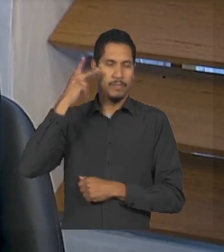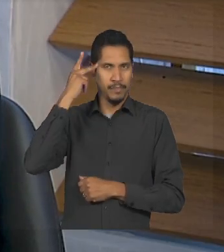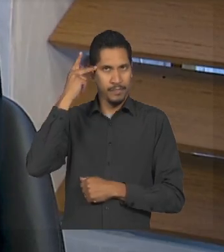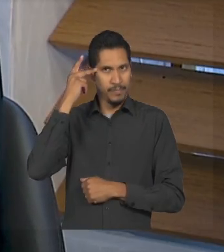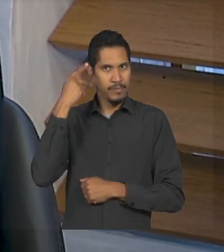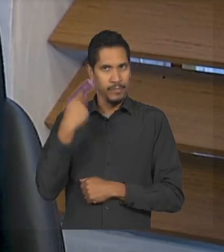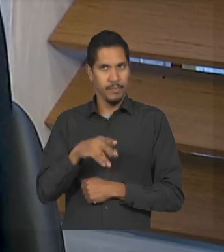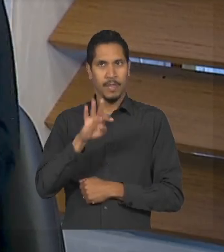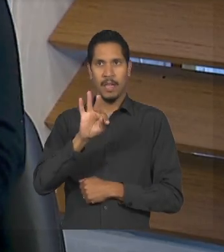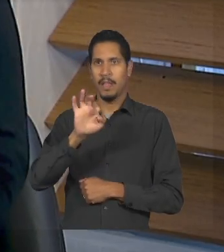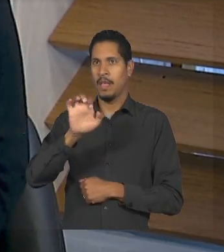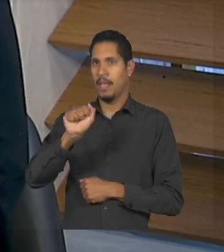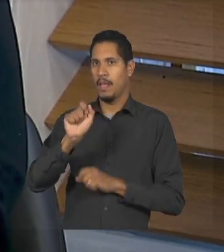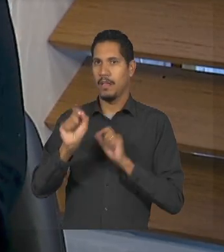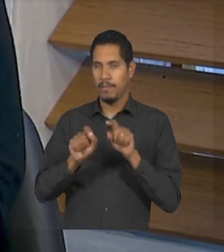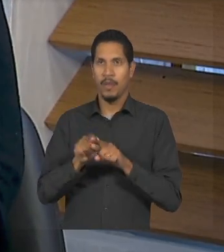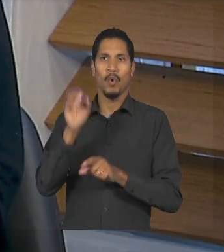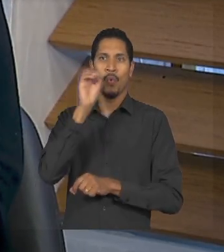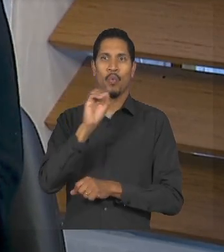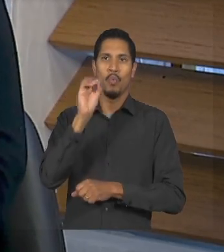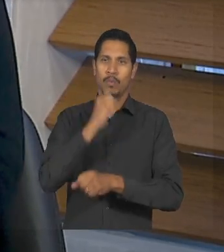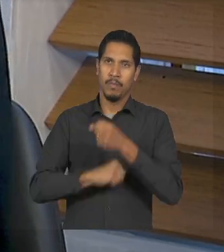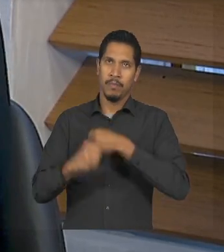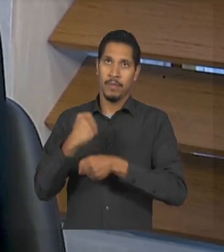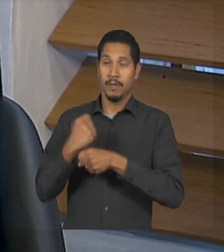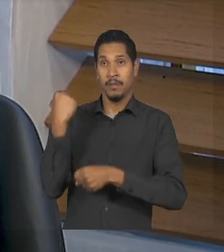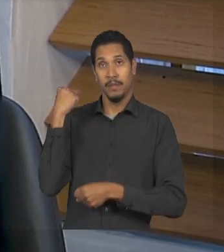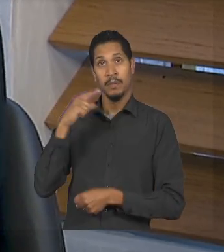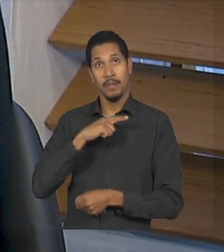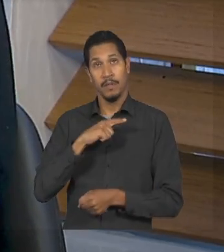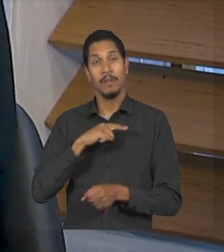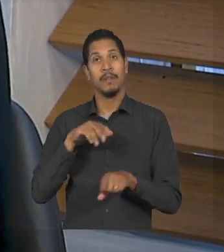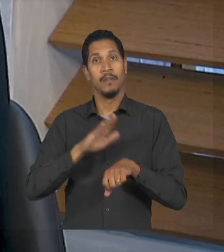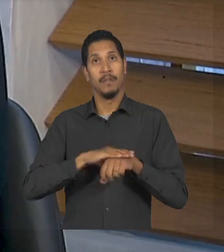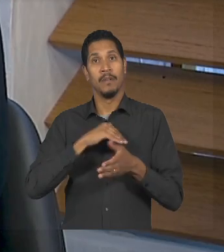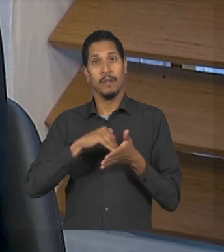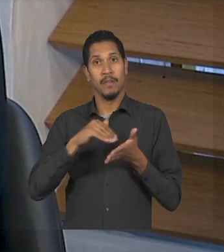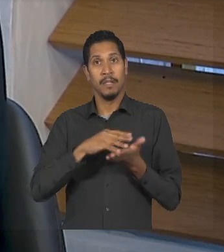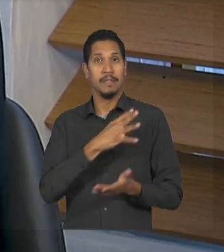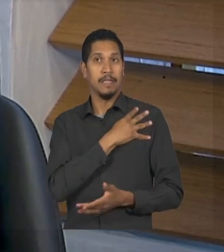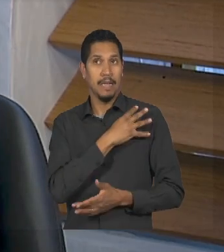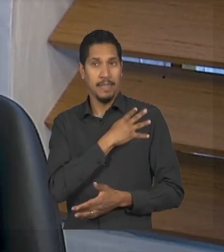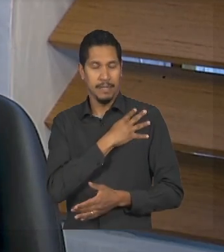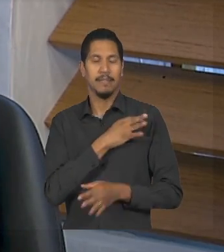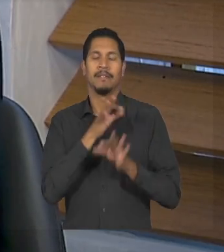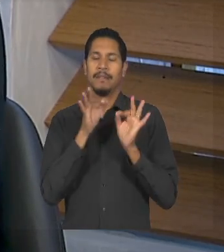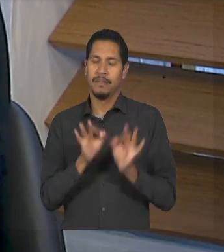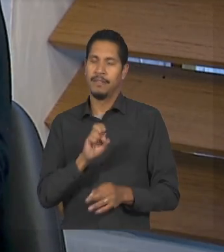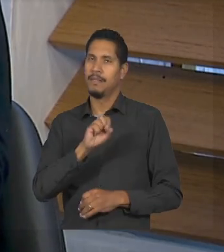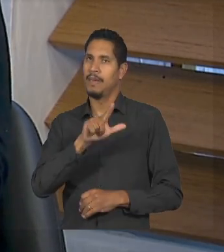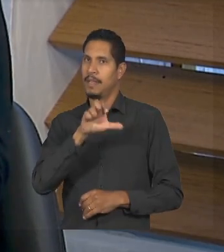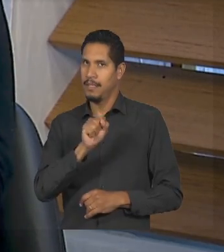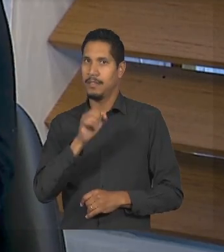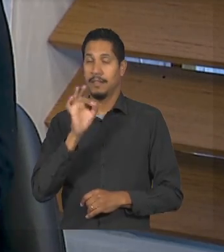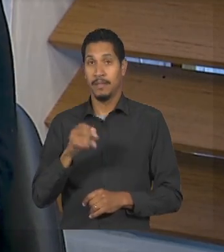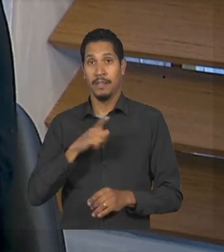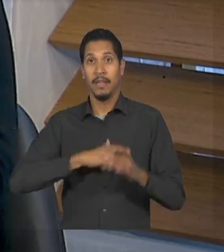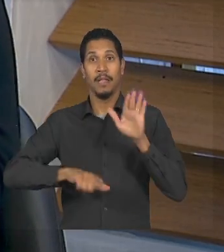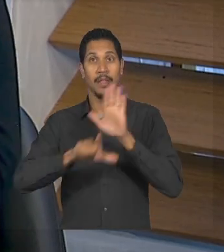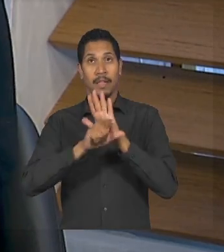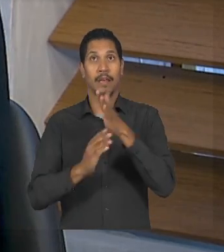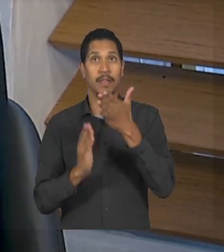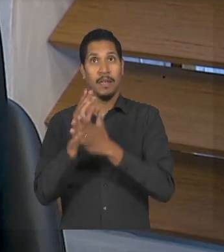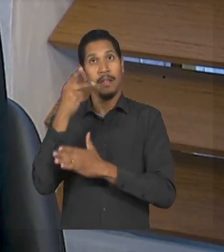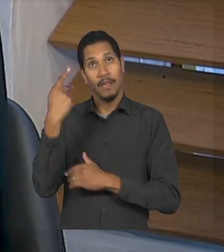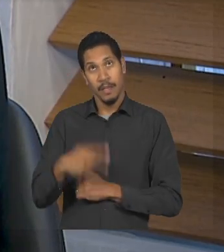espectro autista em outubro do ano passado pelo gabinete do vereador coronel sales que atualmente tem uma lei aprovada